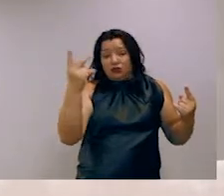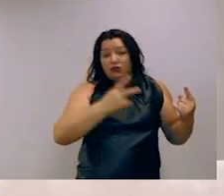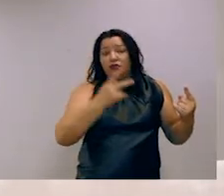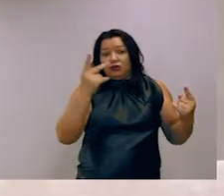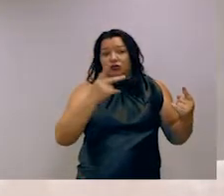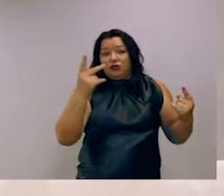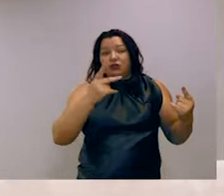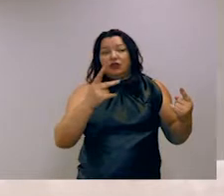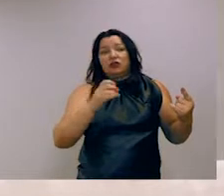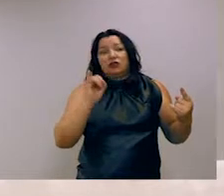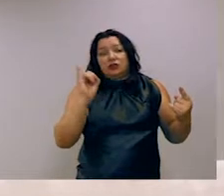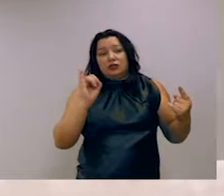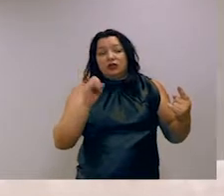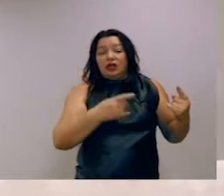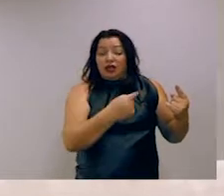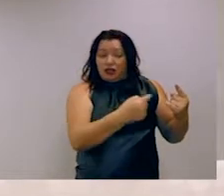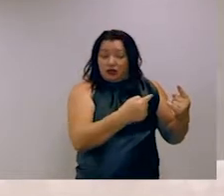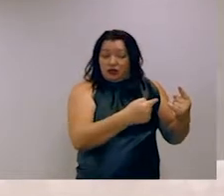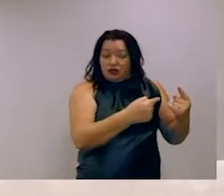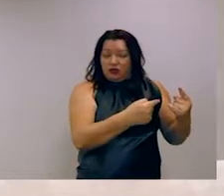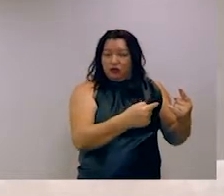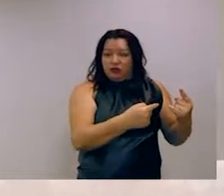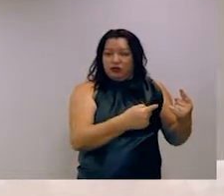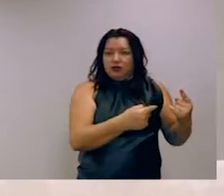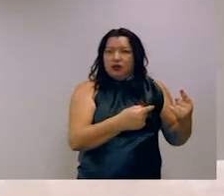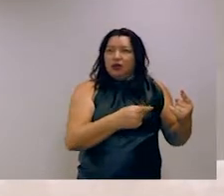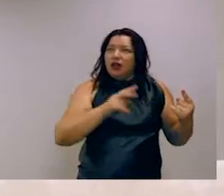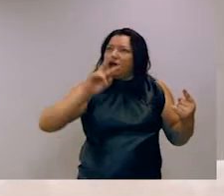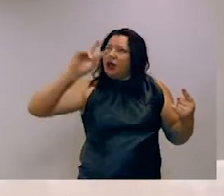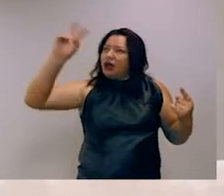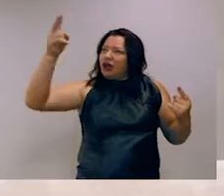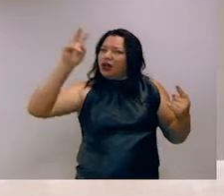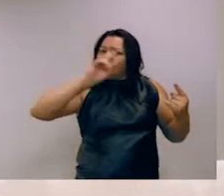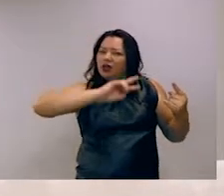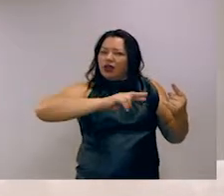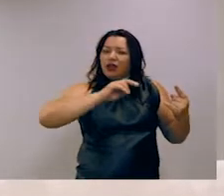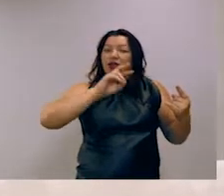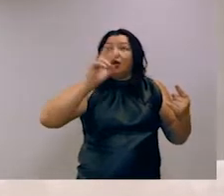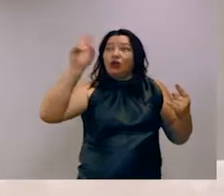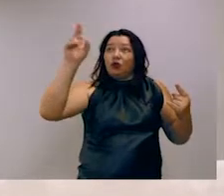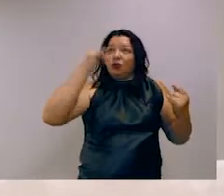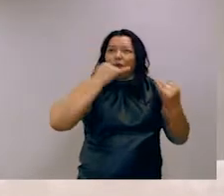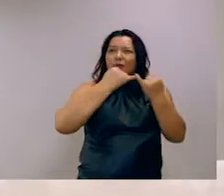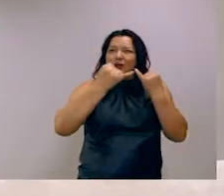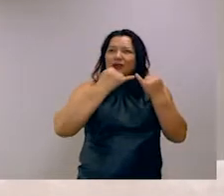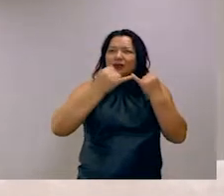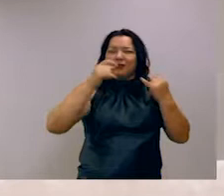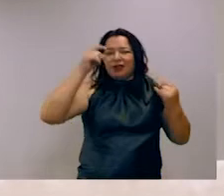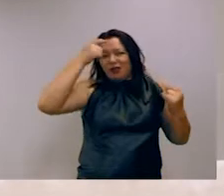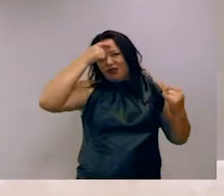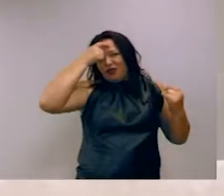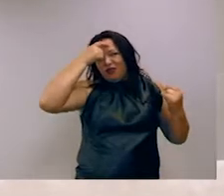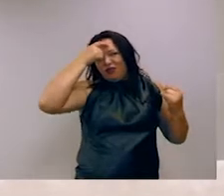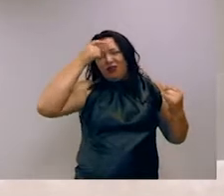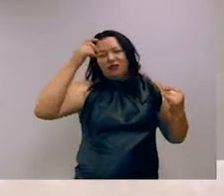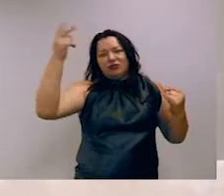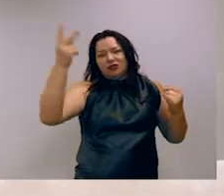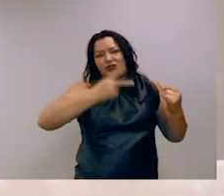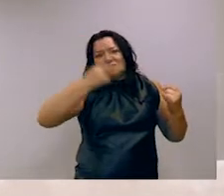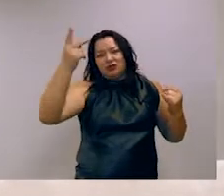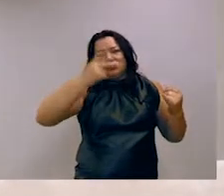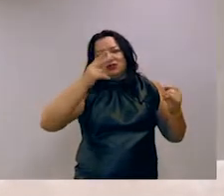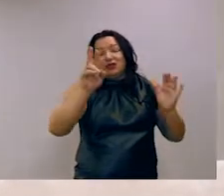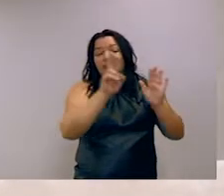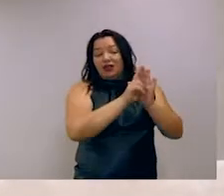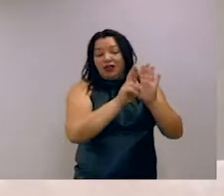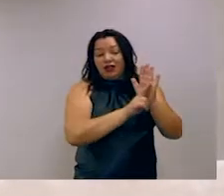classificar se a segunda é um desdobramento lógico necessário da primeira, ou seja, se a segunda é uma inferência da regra geral